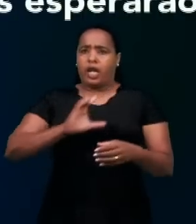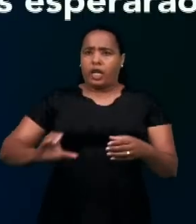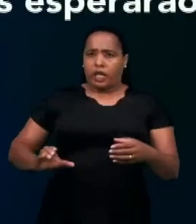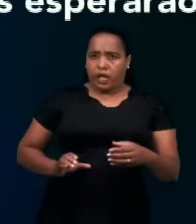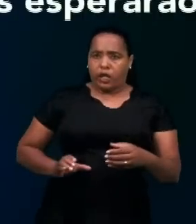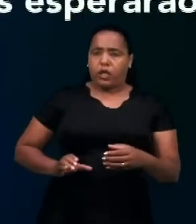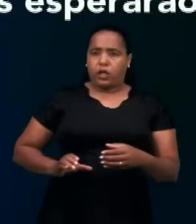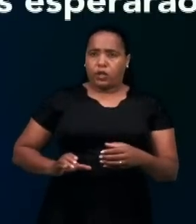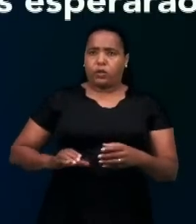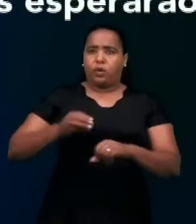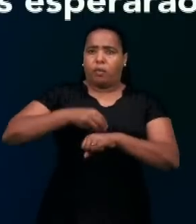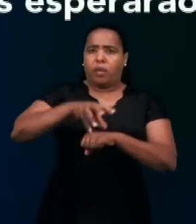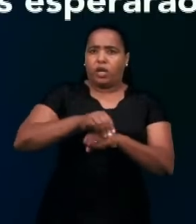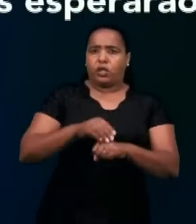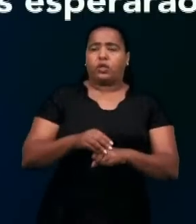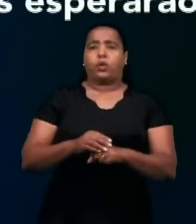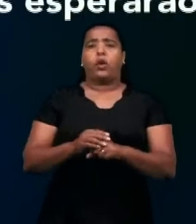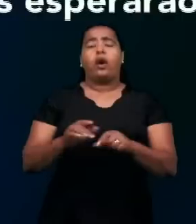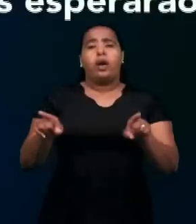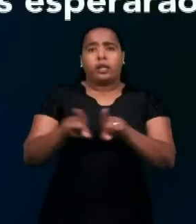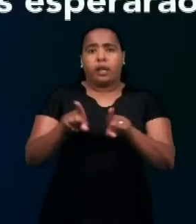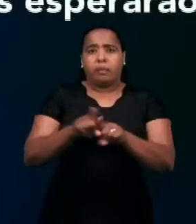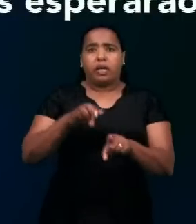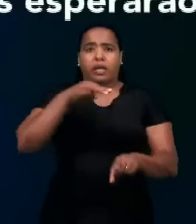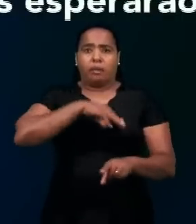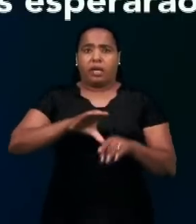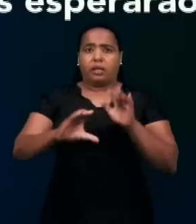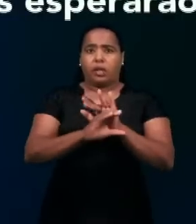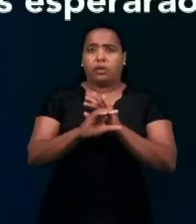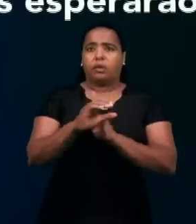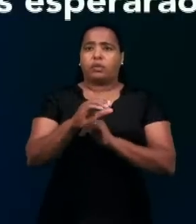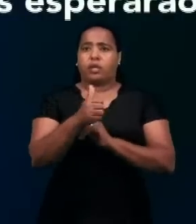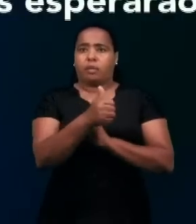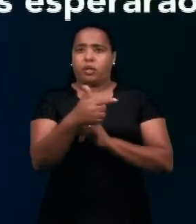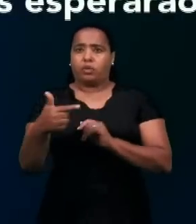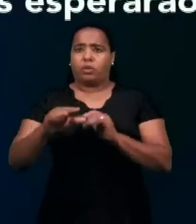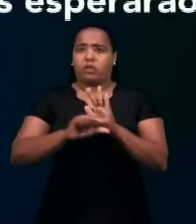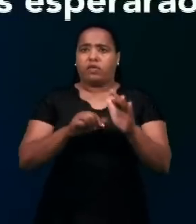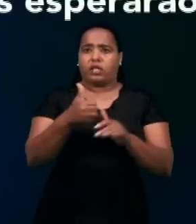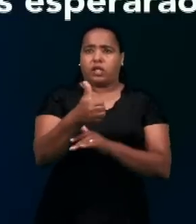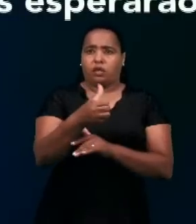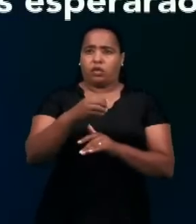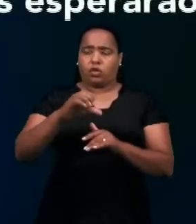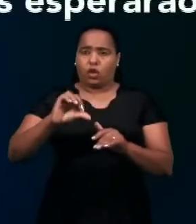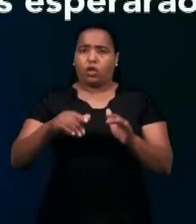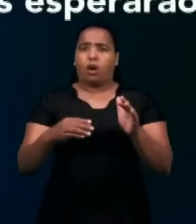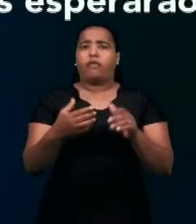comprovamos em Mateo 12, versículos 19, 20 e 21.